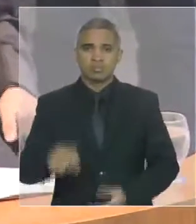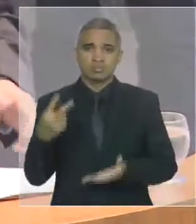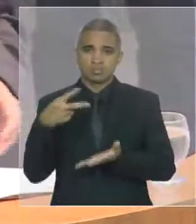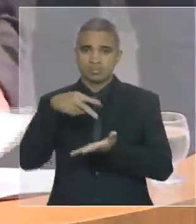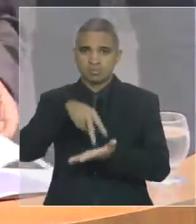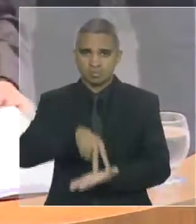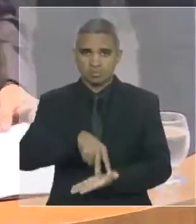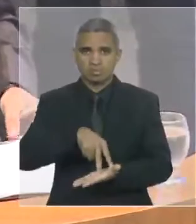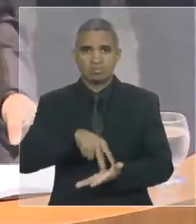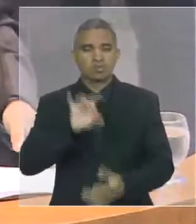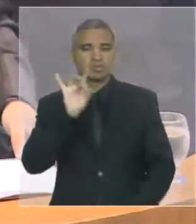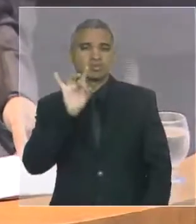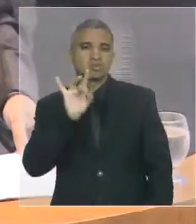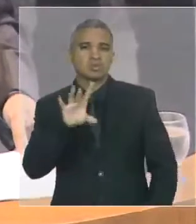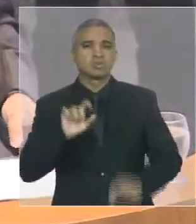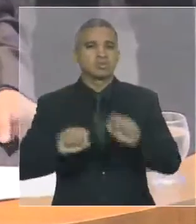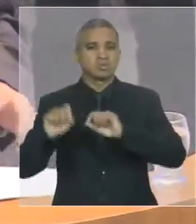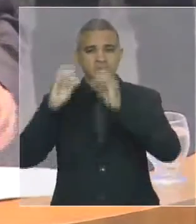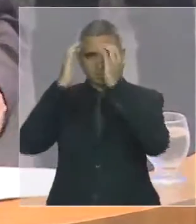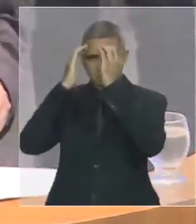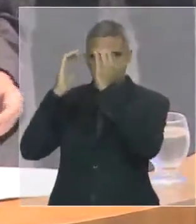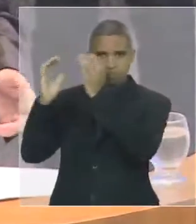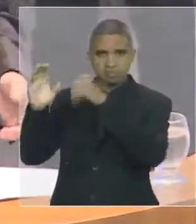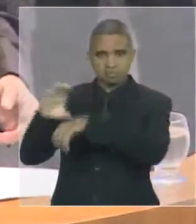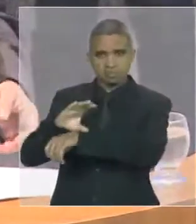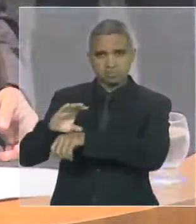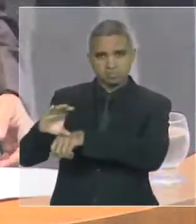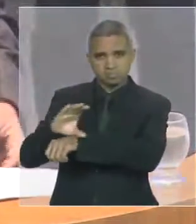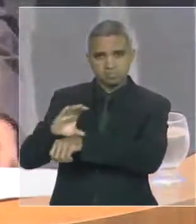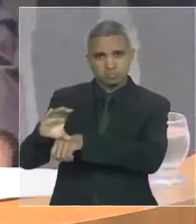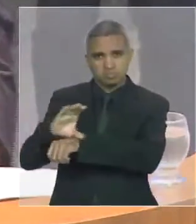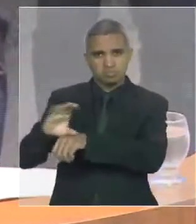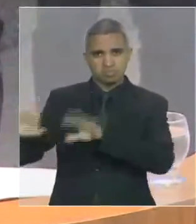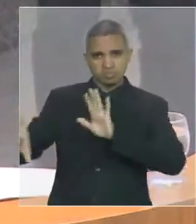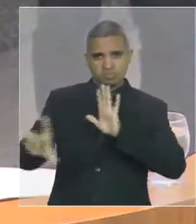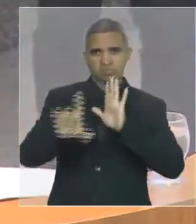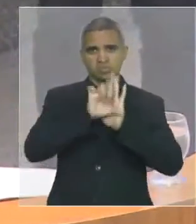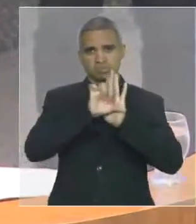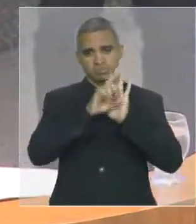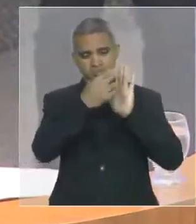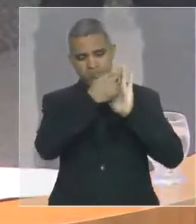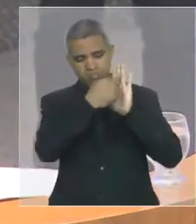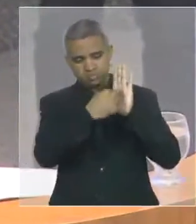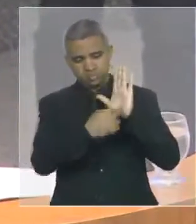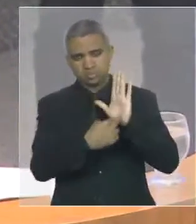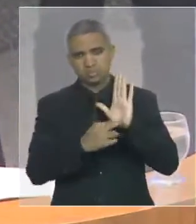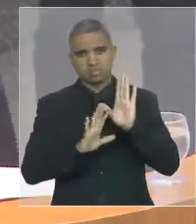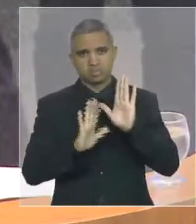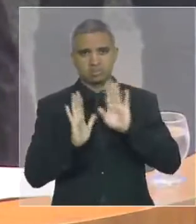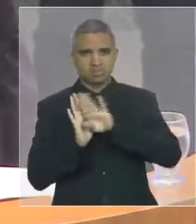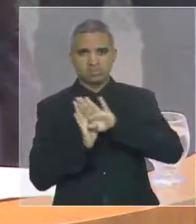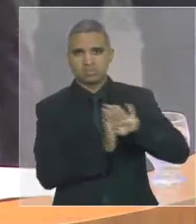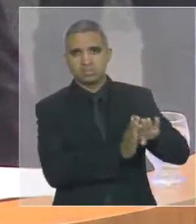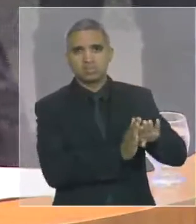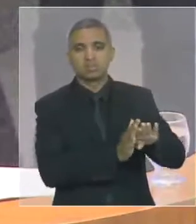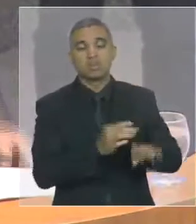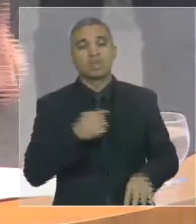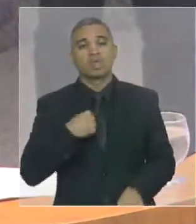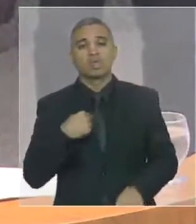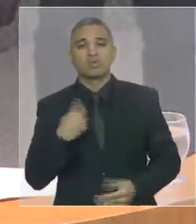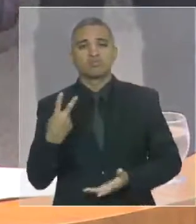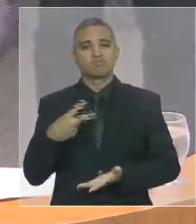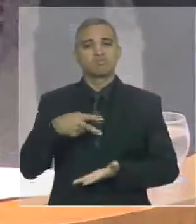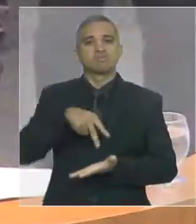formalidade constitucional, legal ou regimental. O venho, acima de tudo, por convicção política,